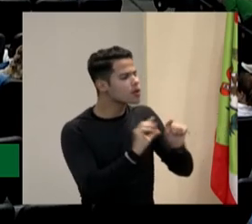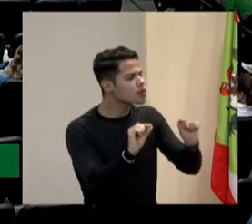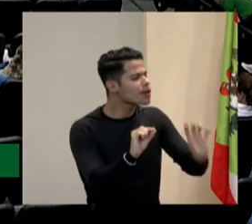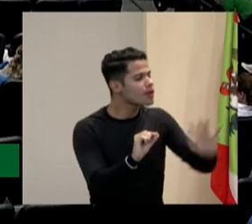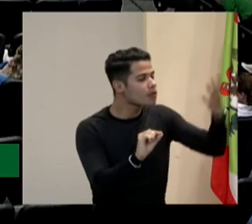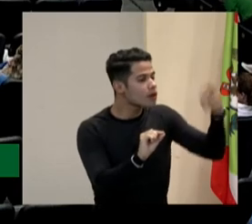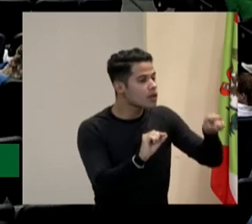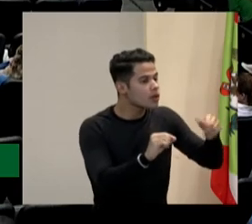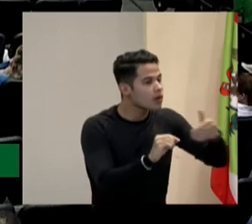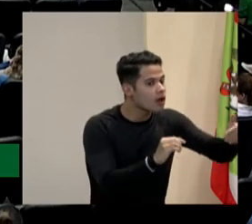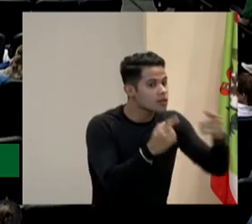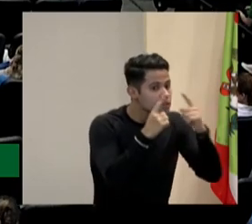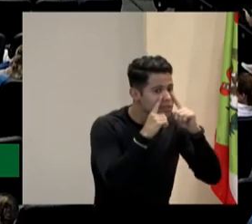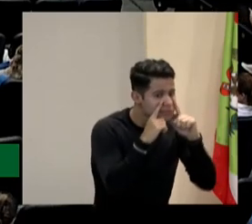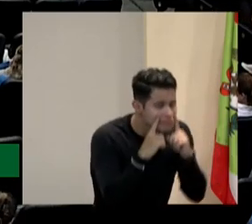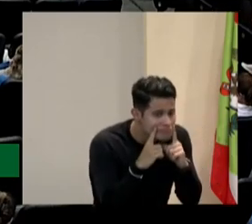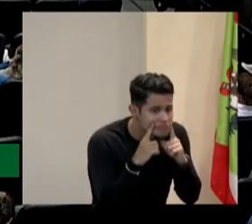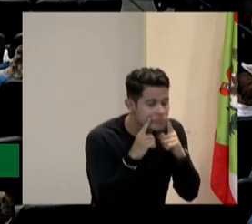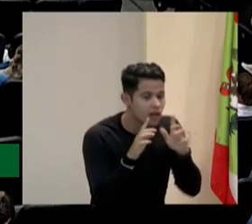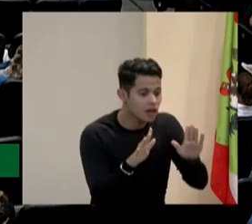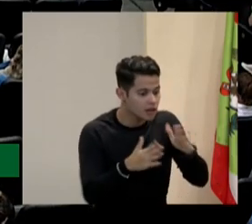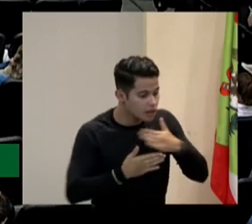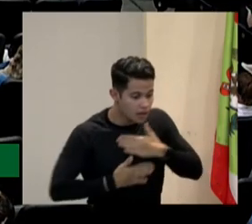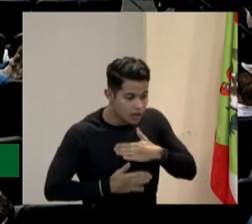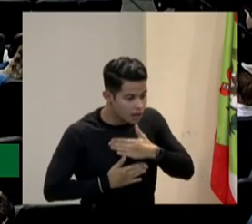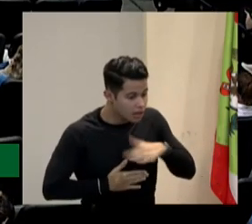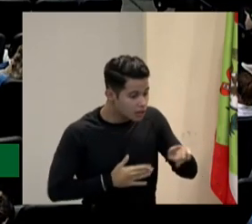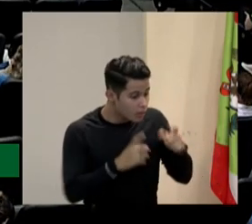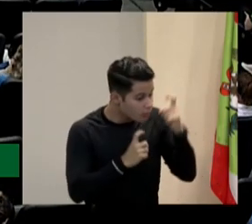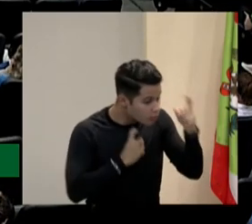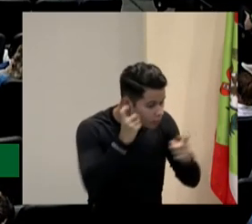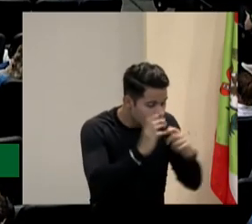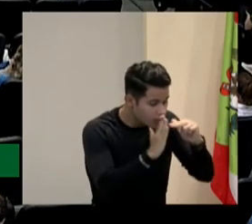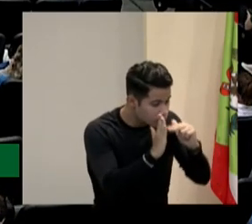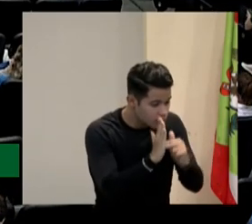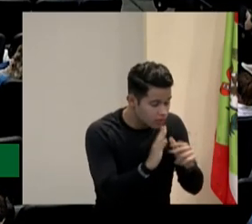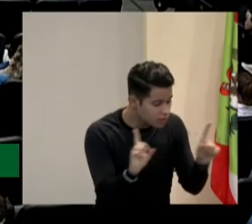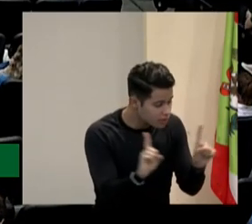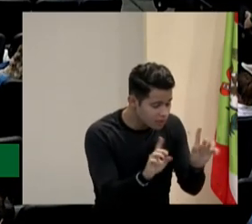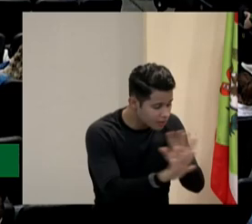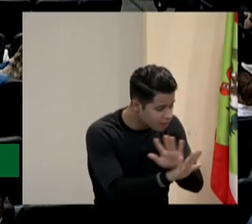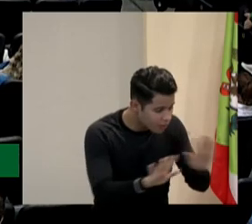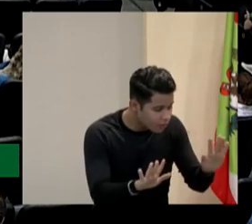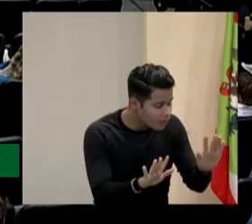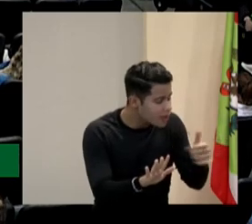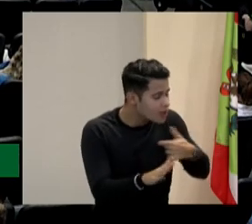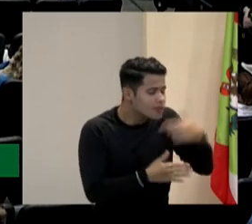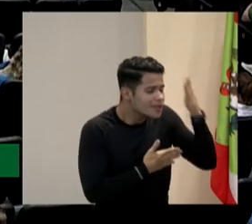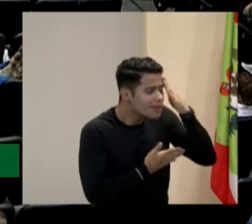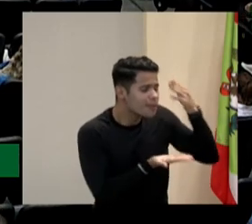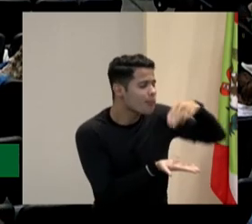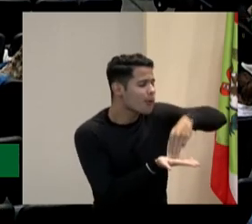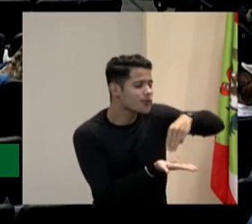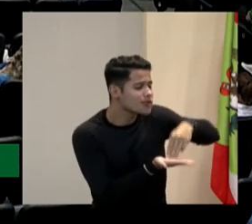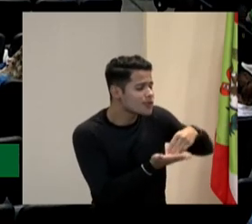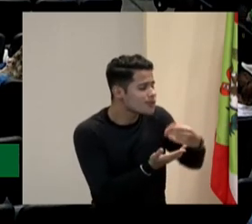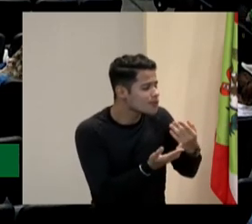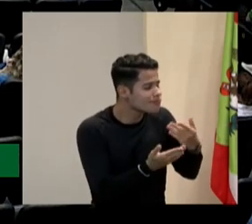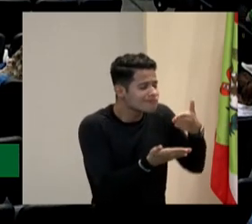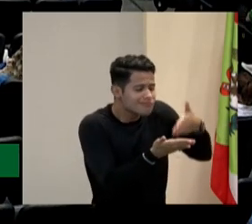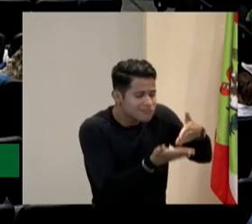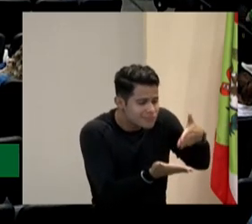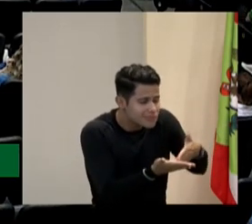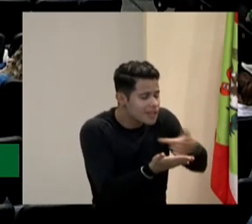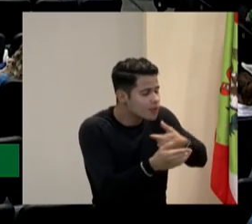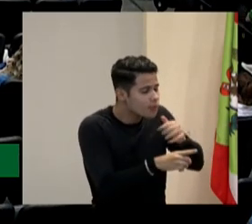ele começou a chorar, eu falo, não, não, não chora, não estou preocupado com a sua nota. Eu quero saber se você teve alguma dificuldade, onde que eu